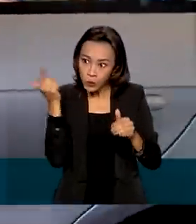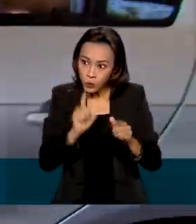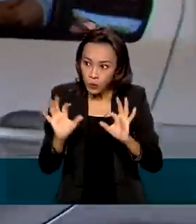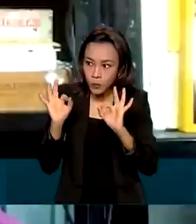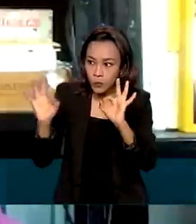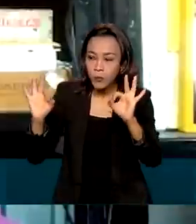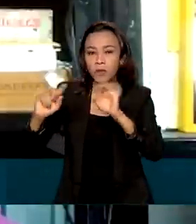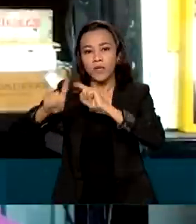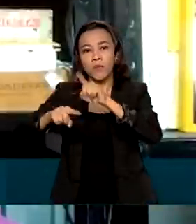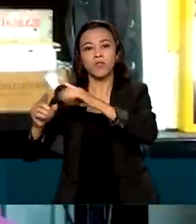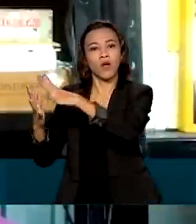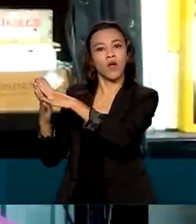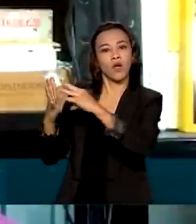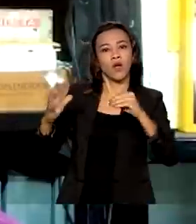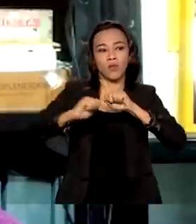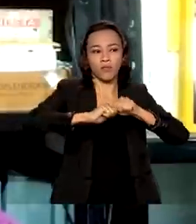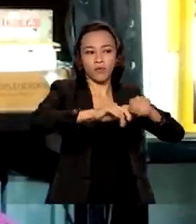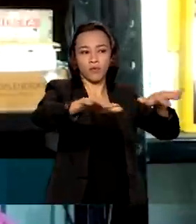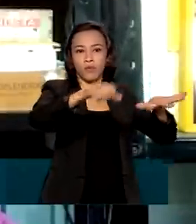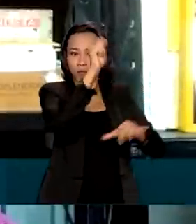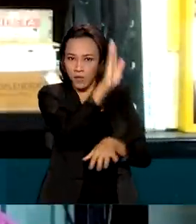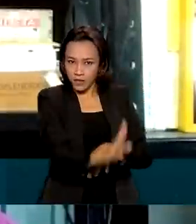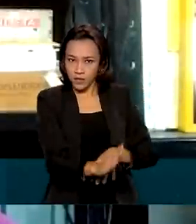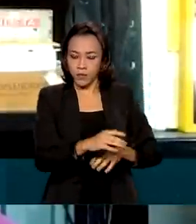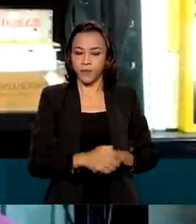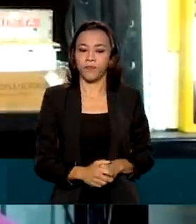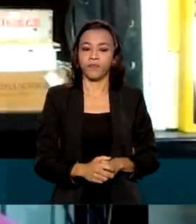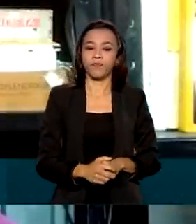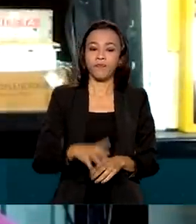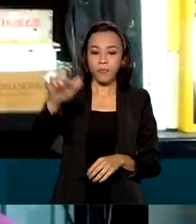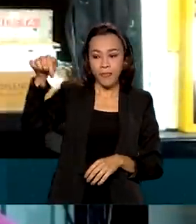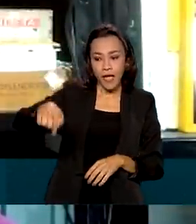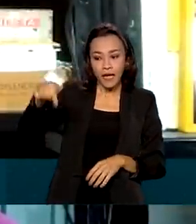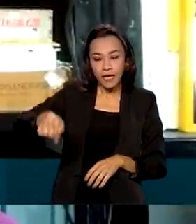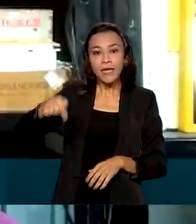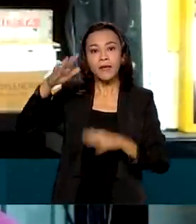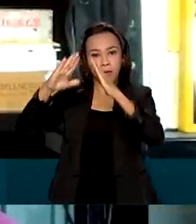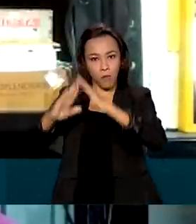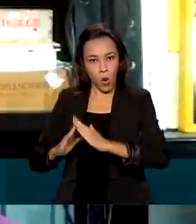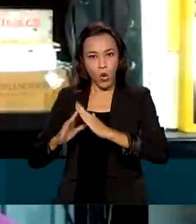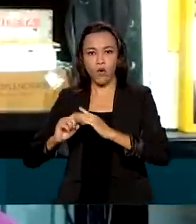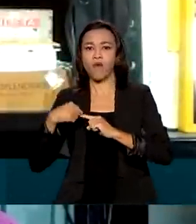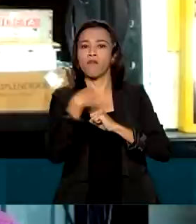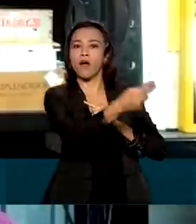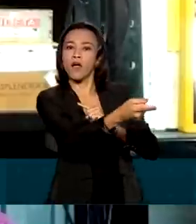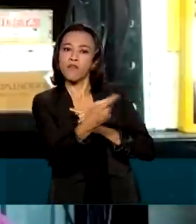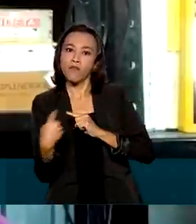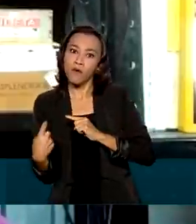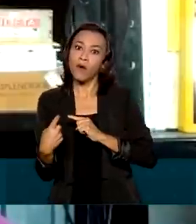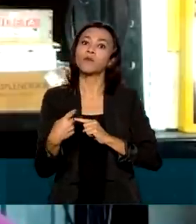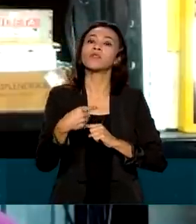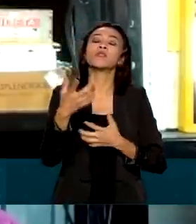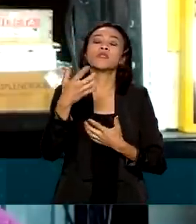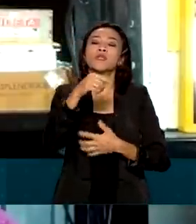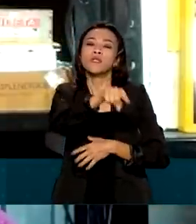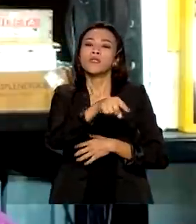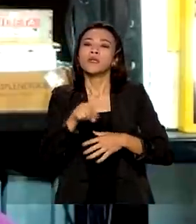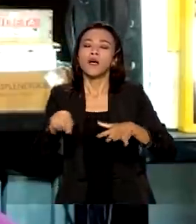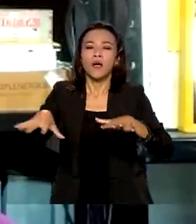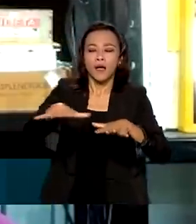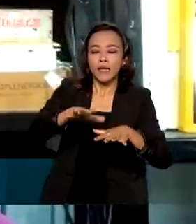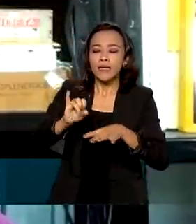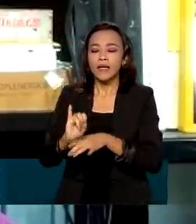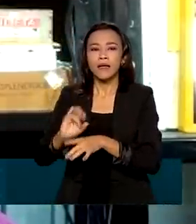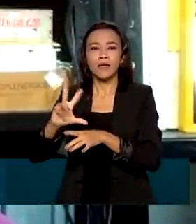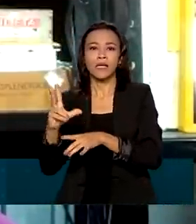brasileiros. A população daqui vai e volta do continente diariamente, além de receber um fluxo de turistas que é